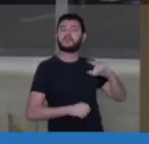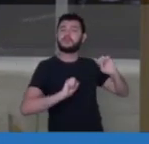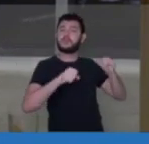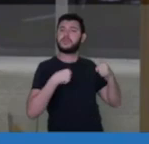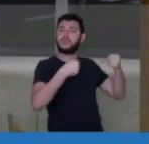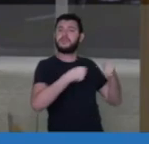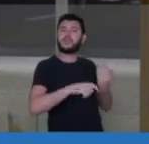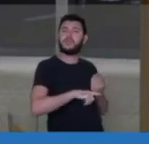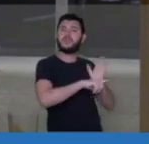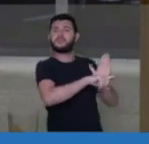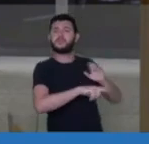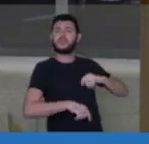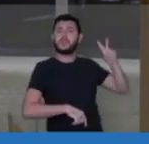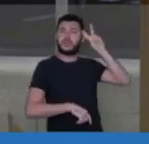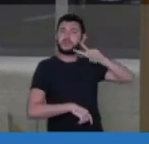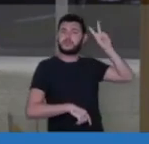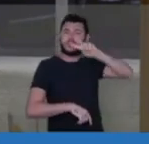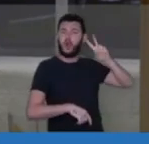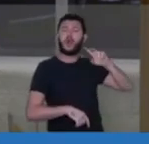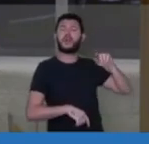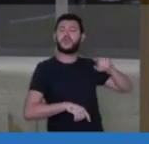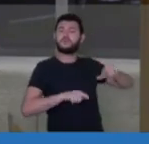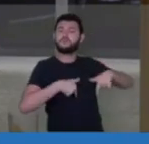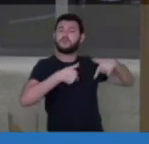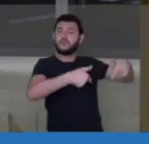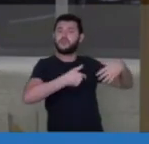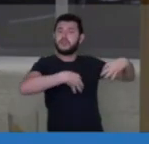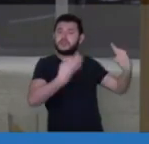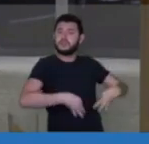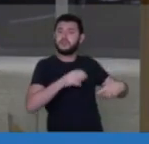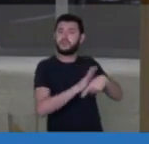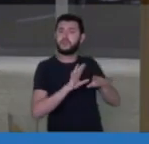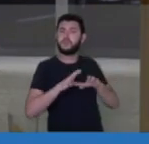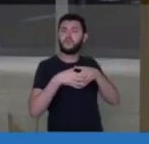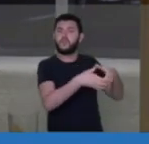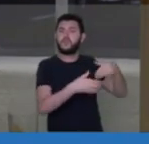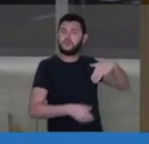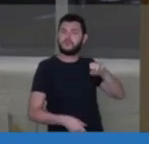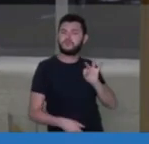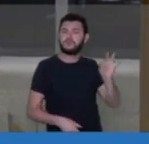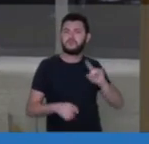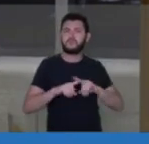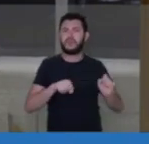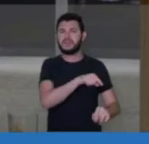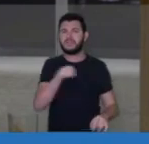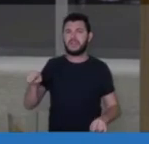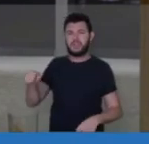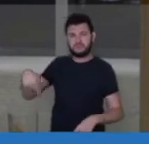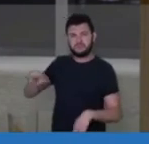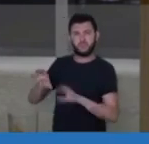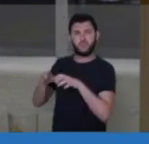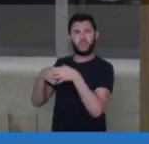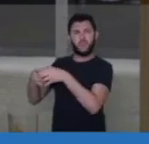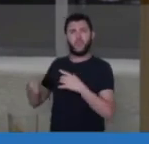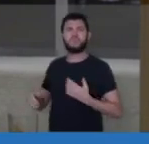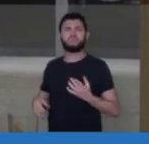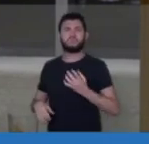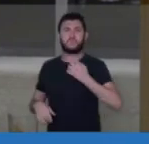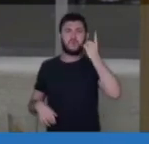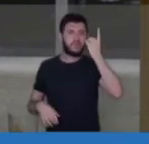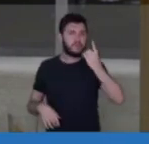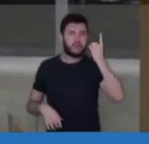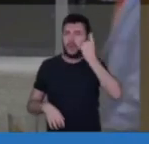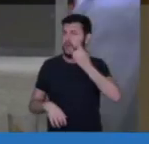e a luta e a dignidade do MST e tentaram a todo momento imputar crimes ao movimento